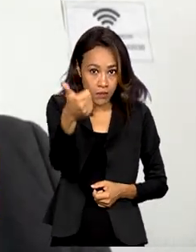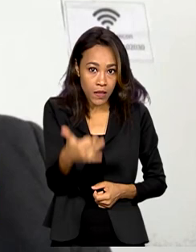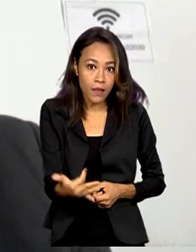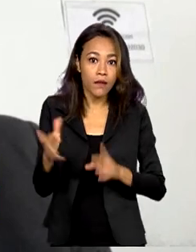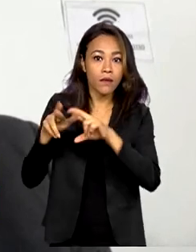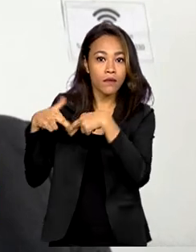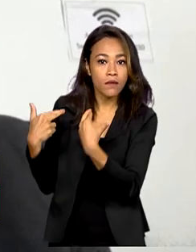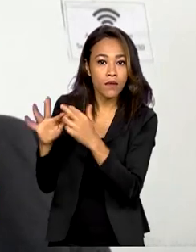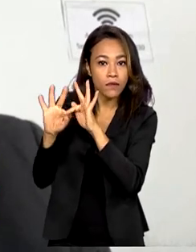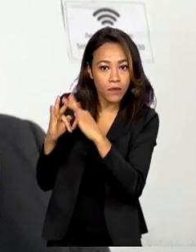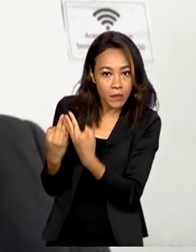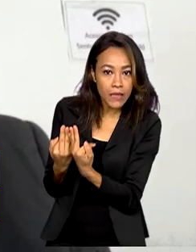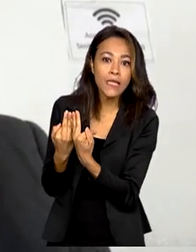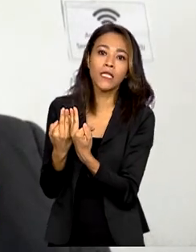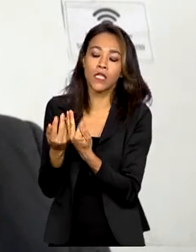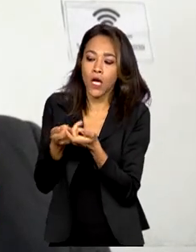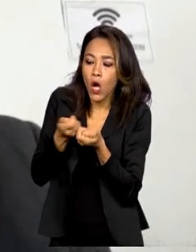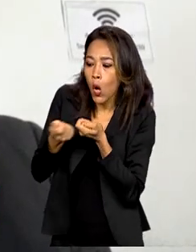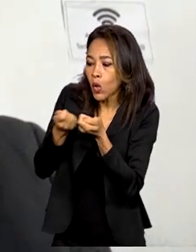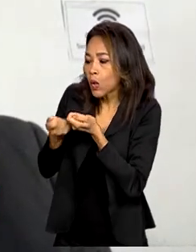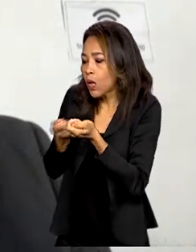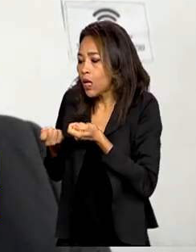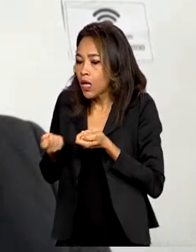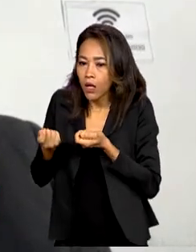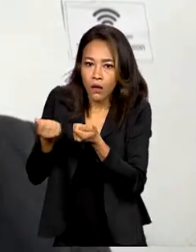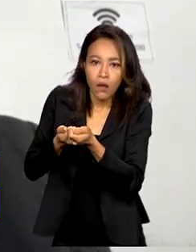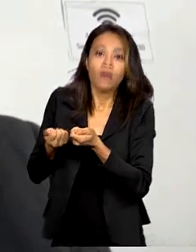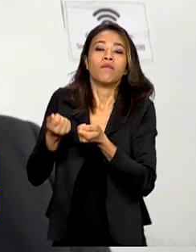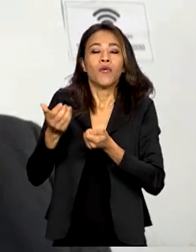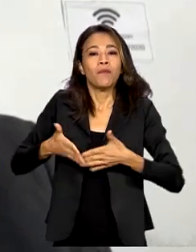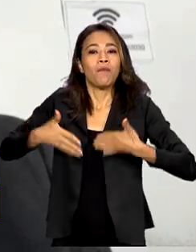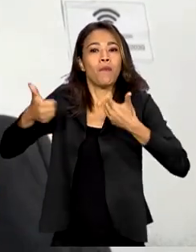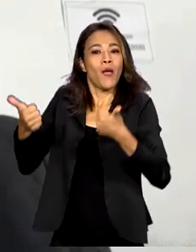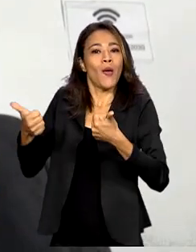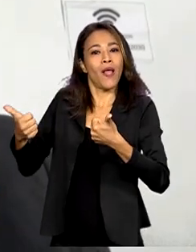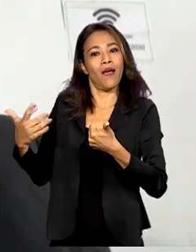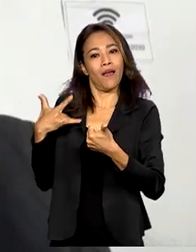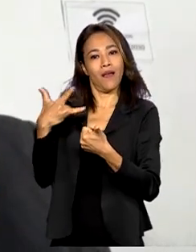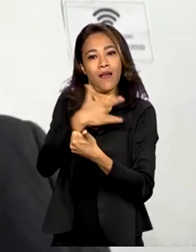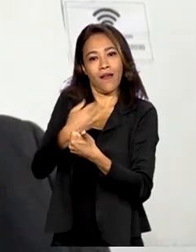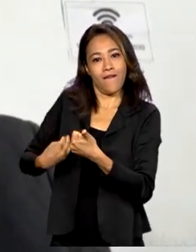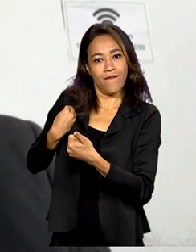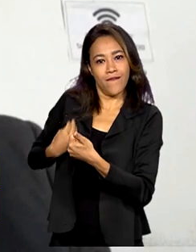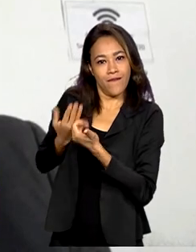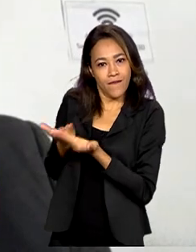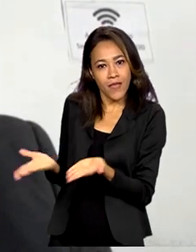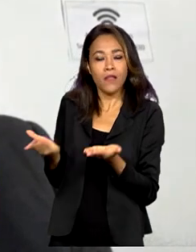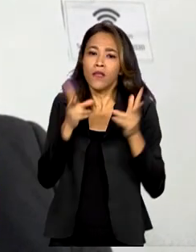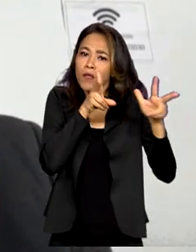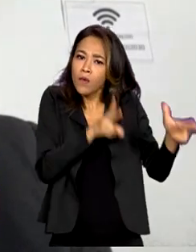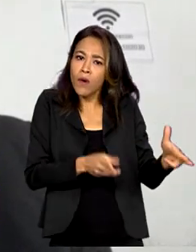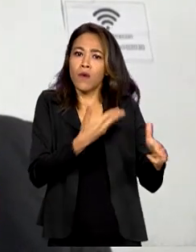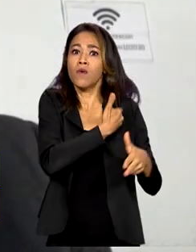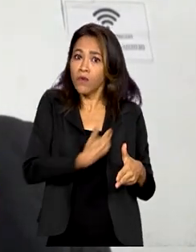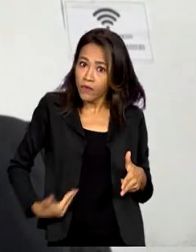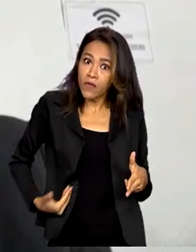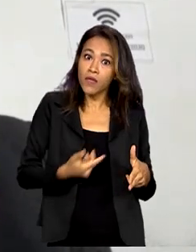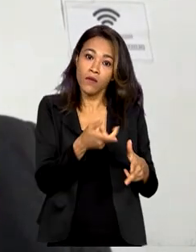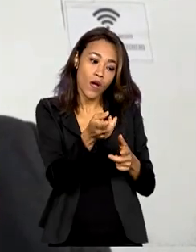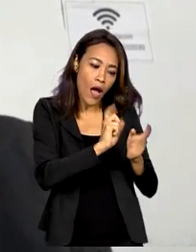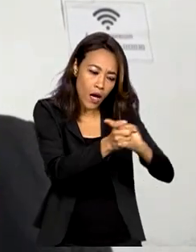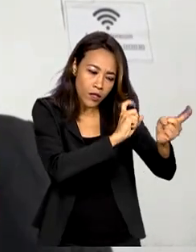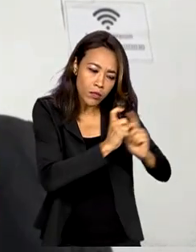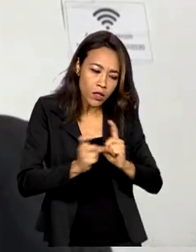gerendo bem os seus orçamentos, elas podem melhorar a sua qualidade de vida, o governo é da mesma forma. A partir do momento que ele gere bem os